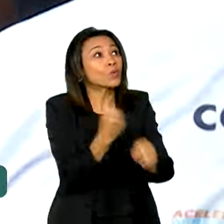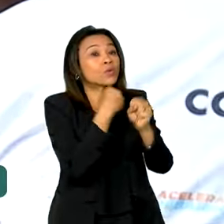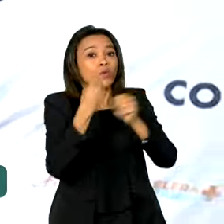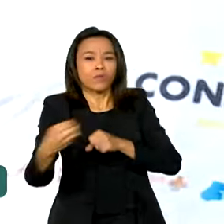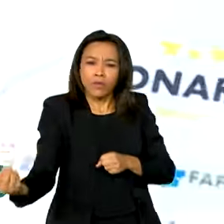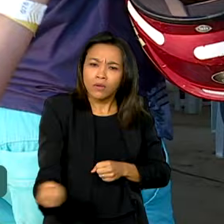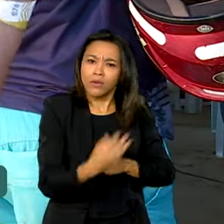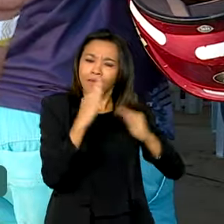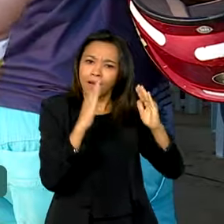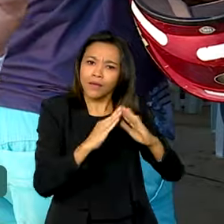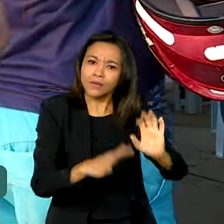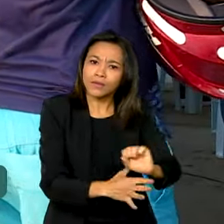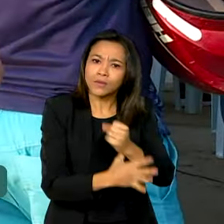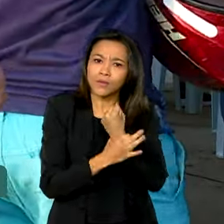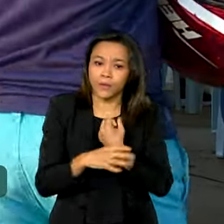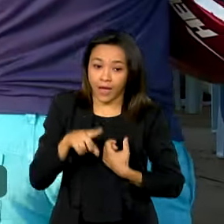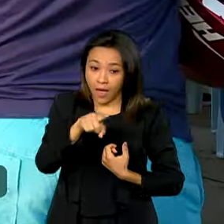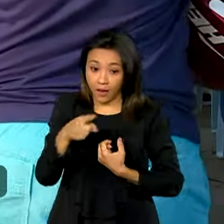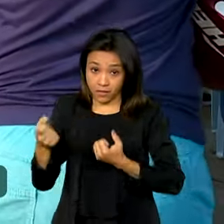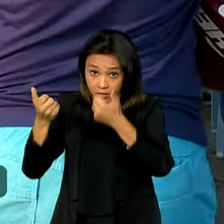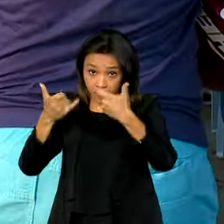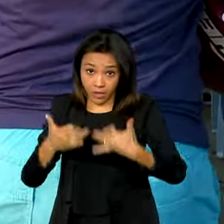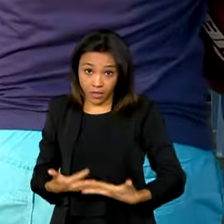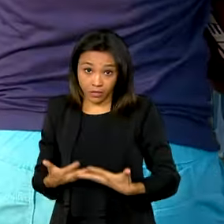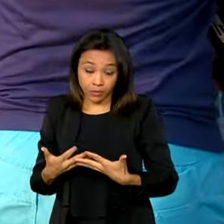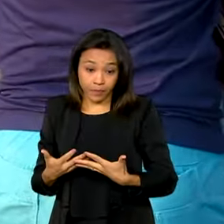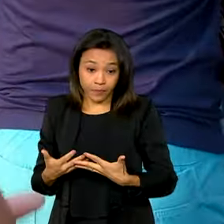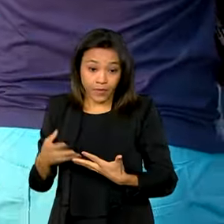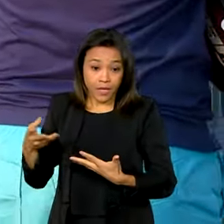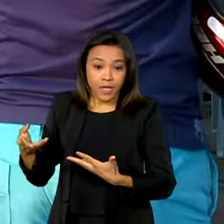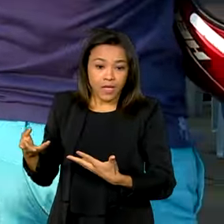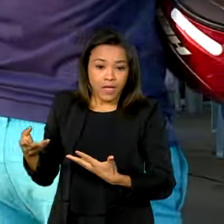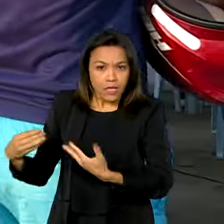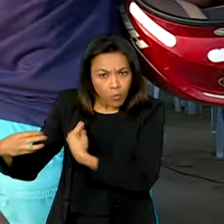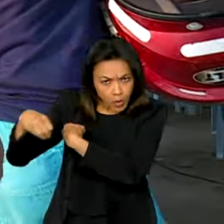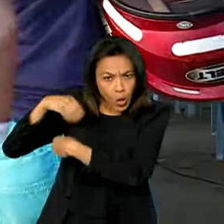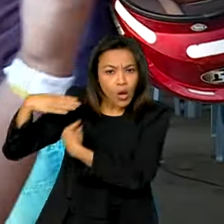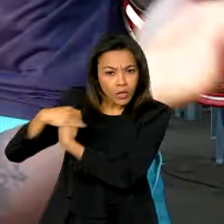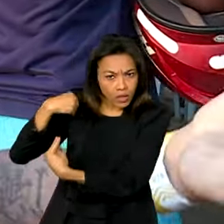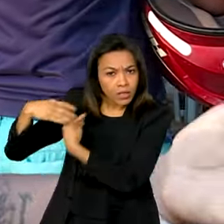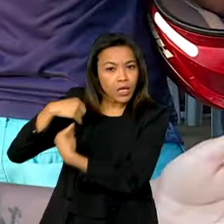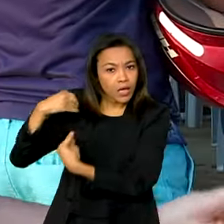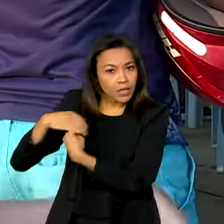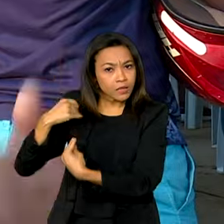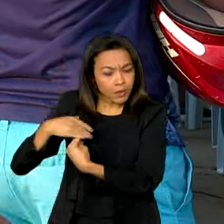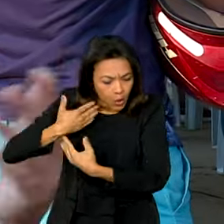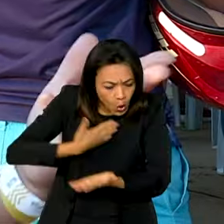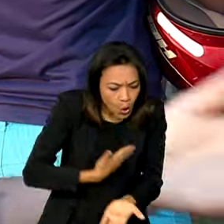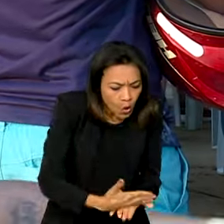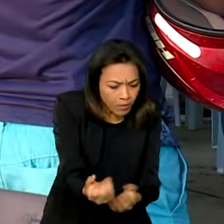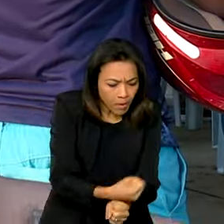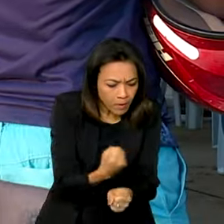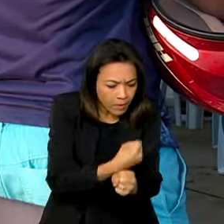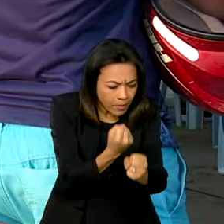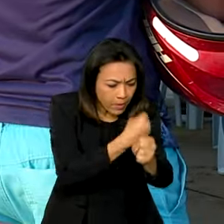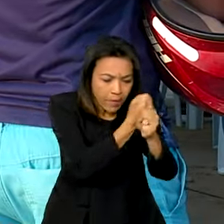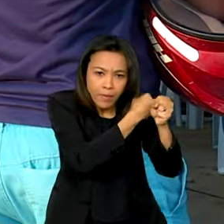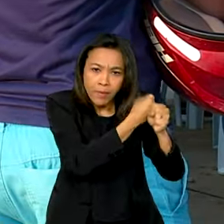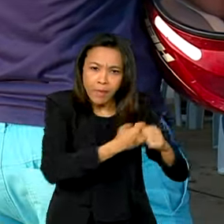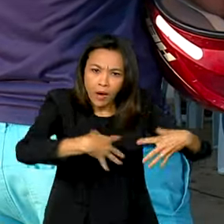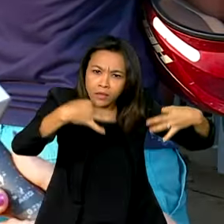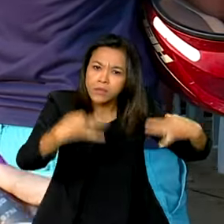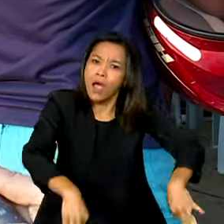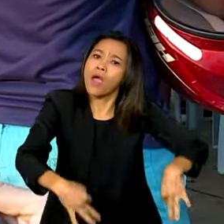mais segura. Elas me deram o... como é fala? O auxílio, elas estão me auxiliando para quando eu começar na construção, já para me construir